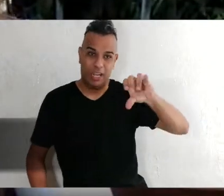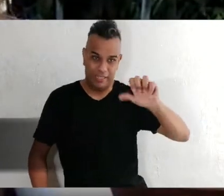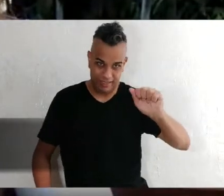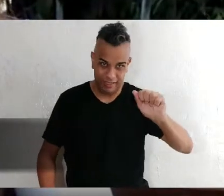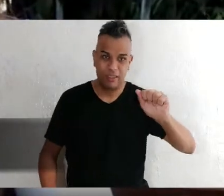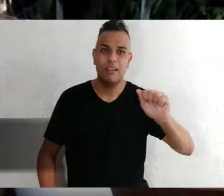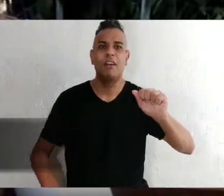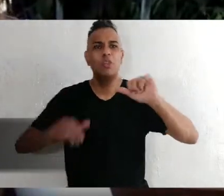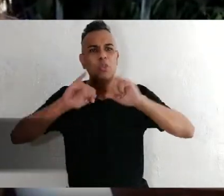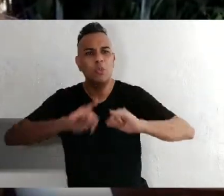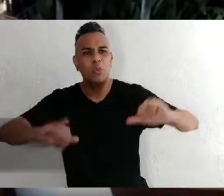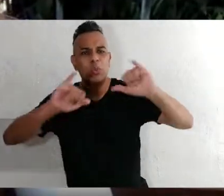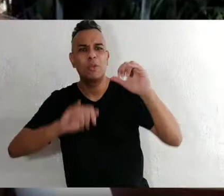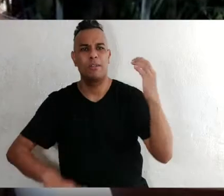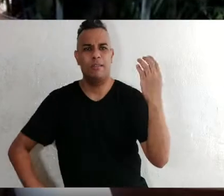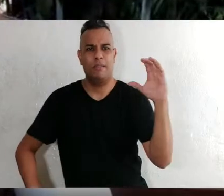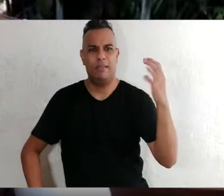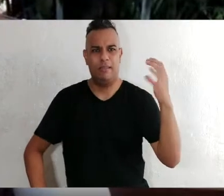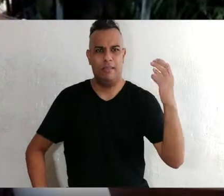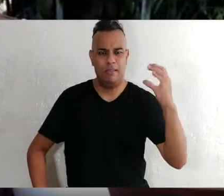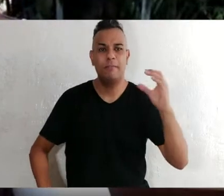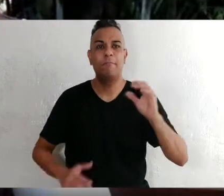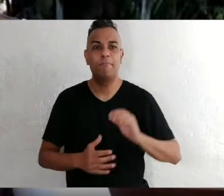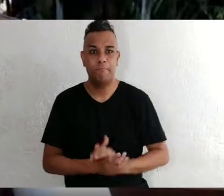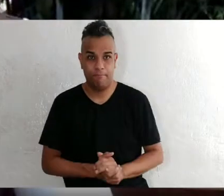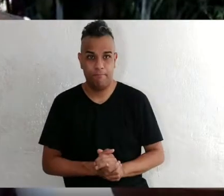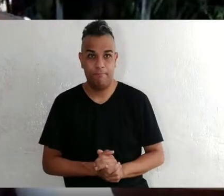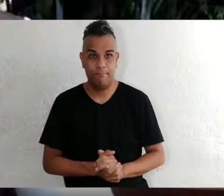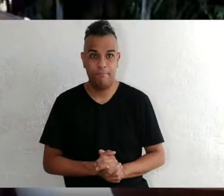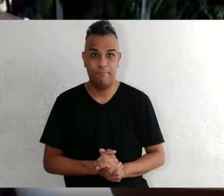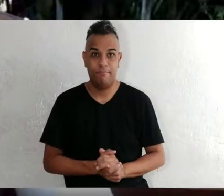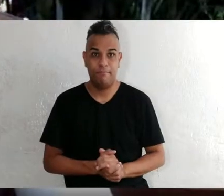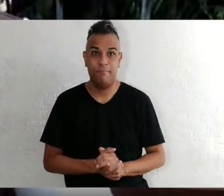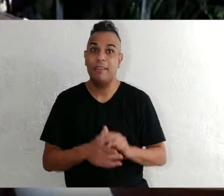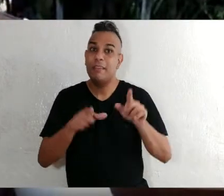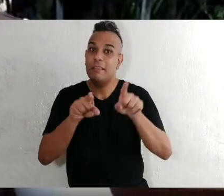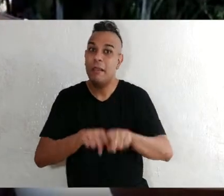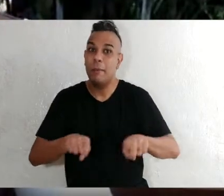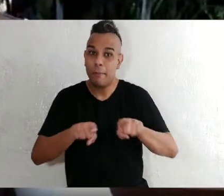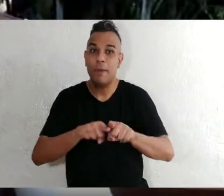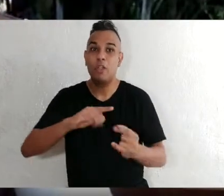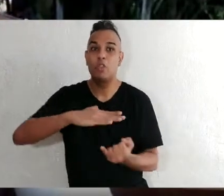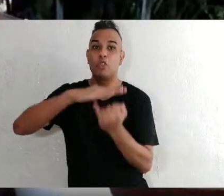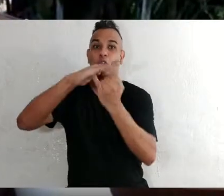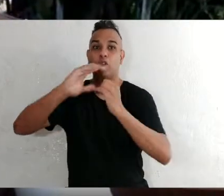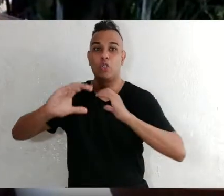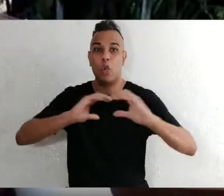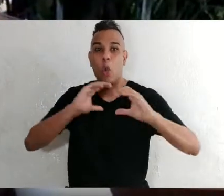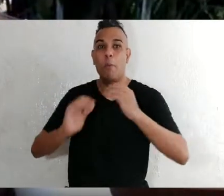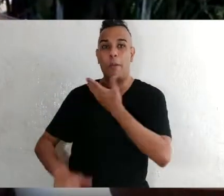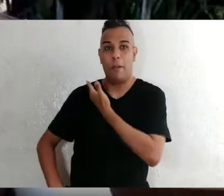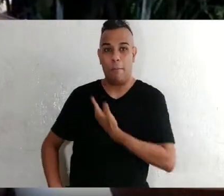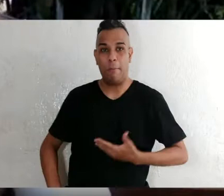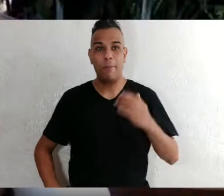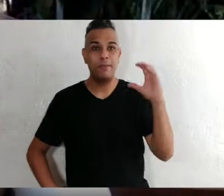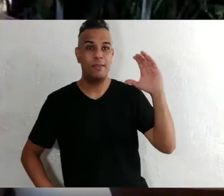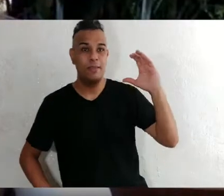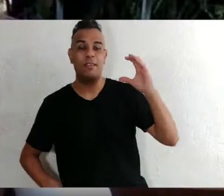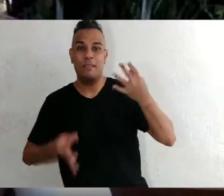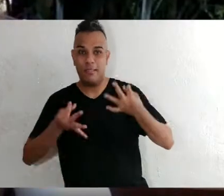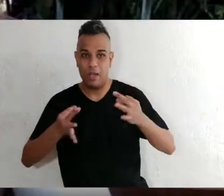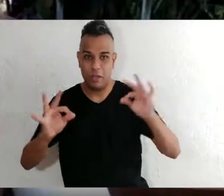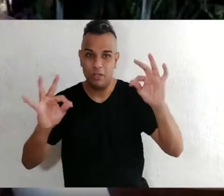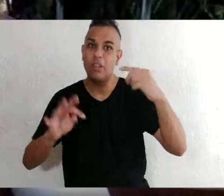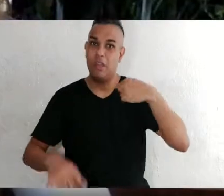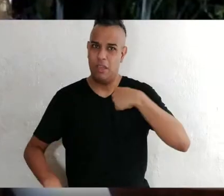divulgadora científica e pesquisadora da Fundação CCERJ e do Instituto Nacional de Comunicação Pública da Ciência e Tecnologia.